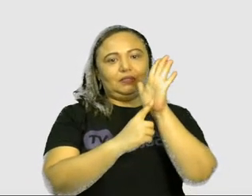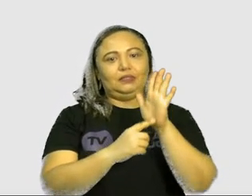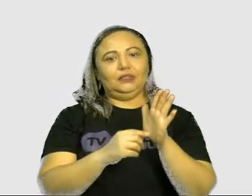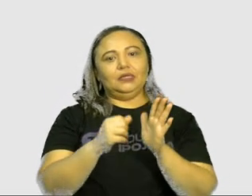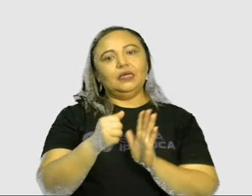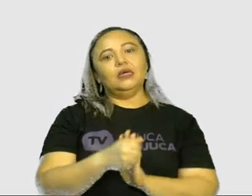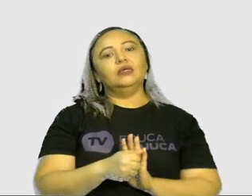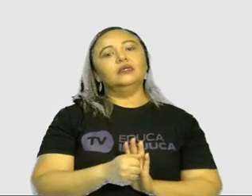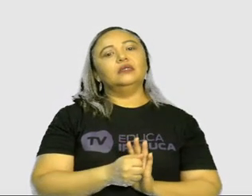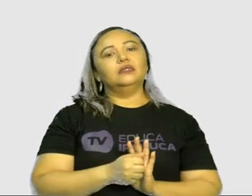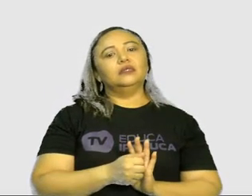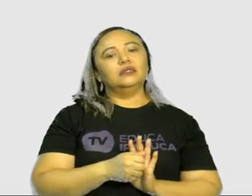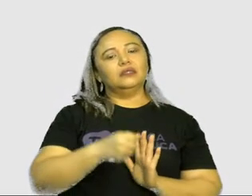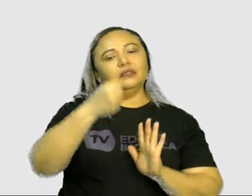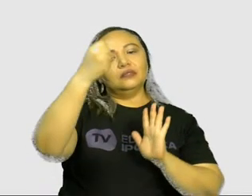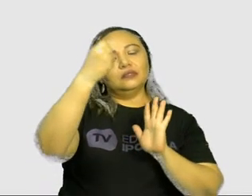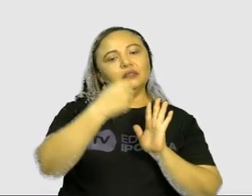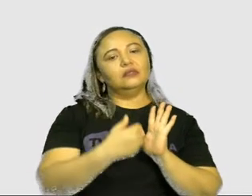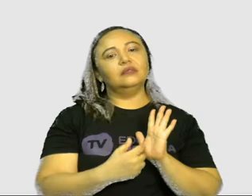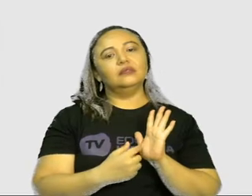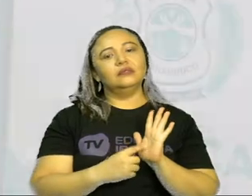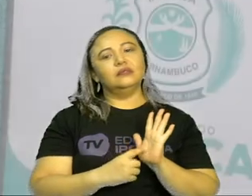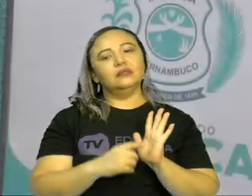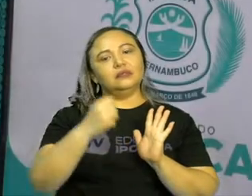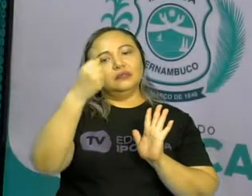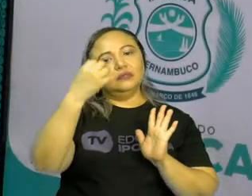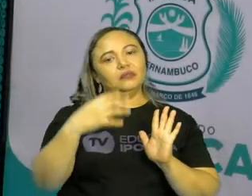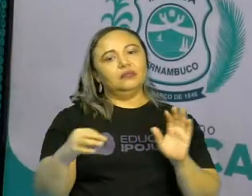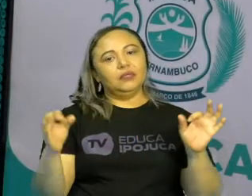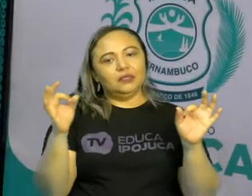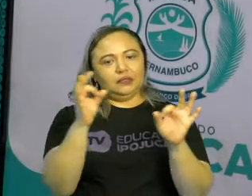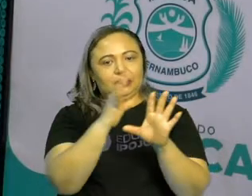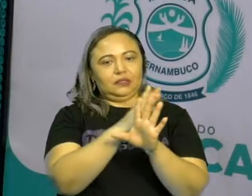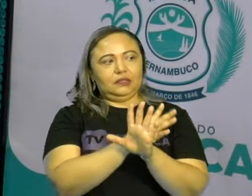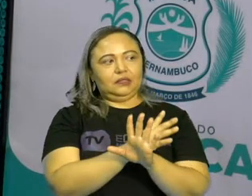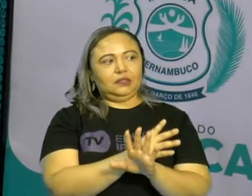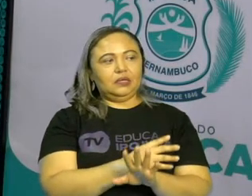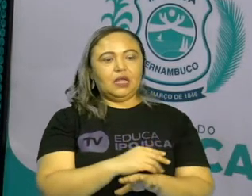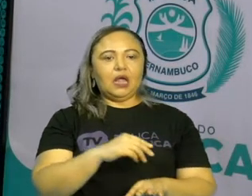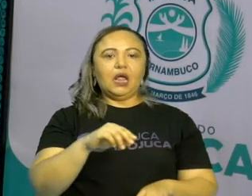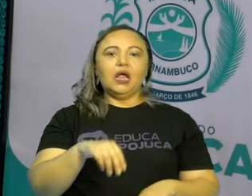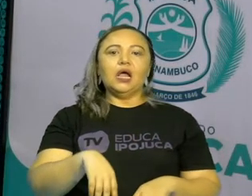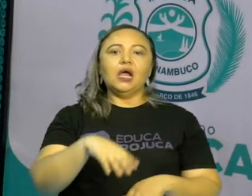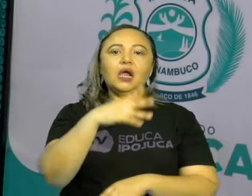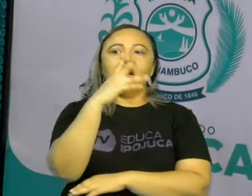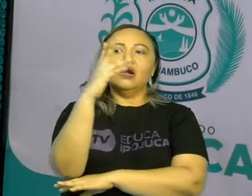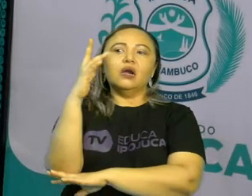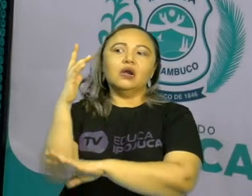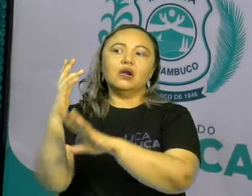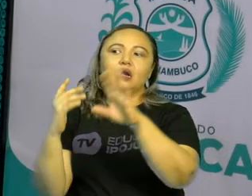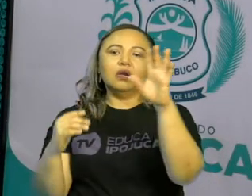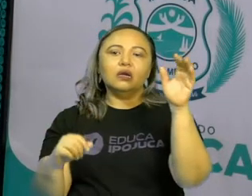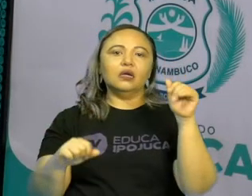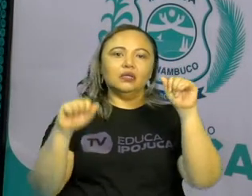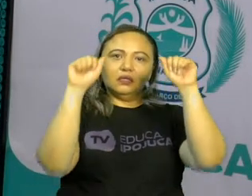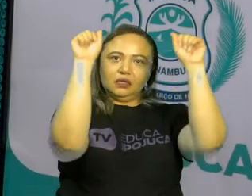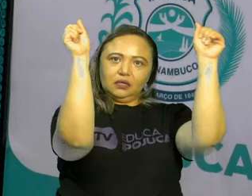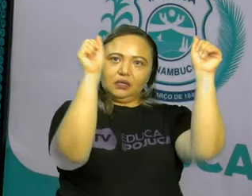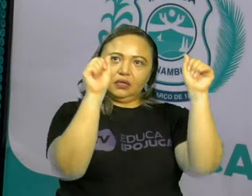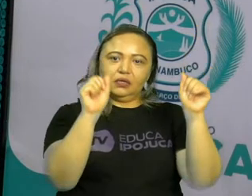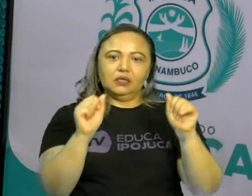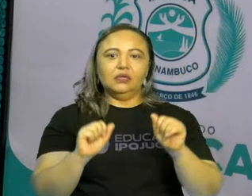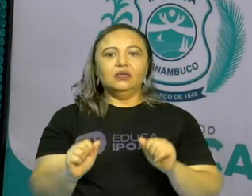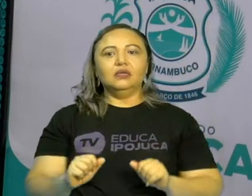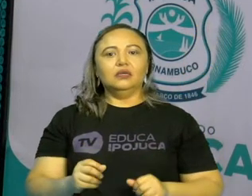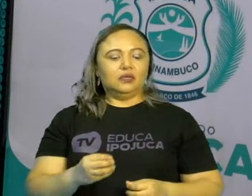Como finalizando essa aula de hoje. Eu tenho a natureza, a arte e poesia. E